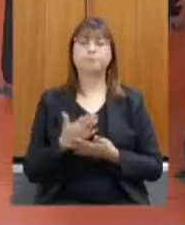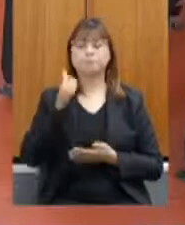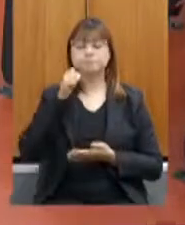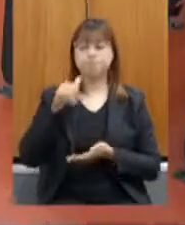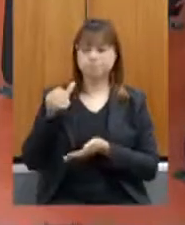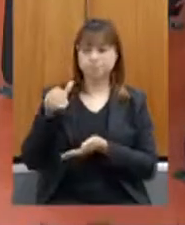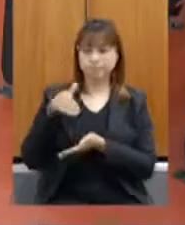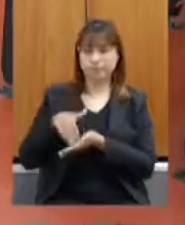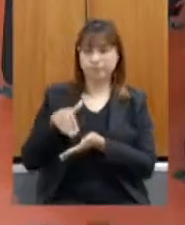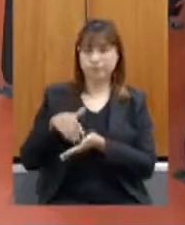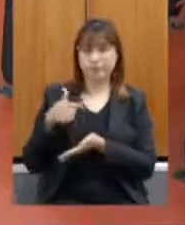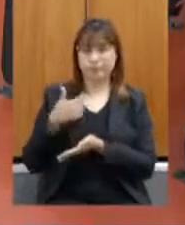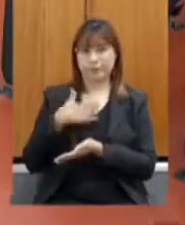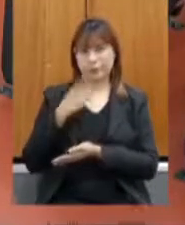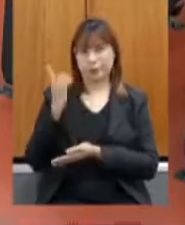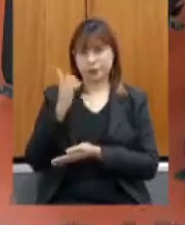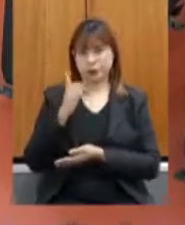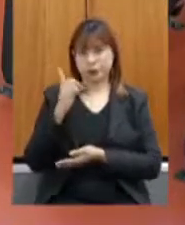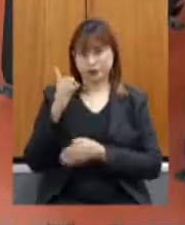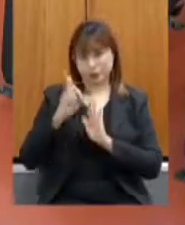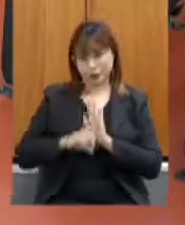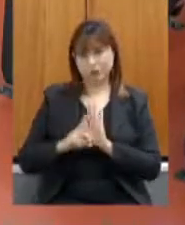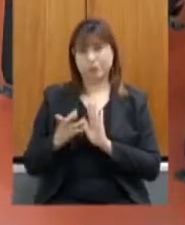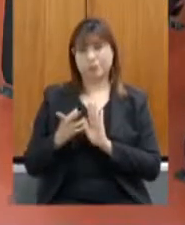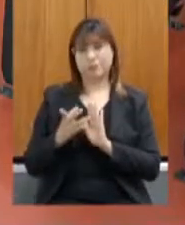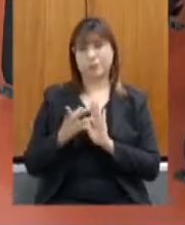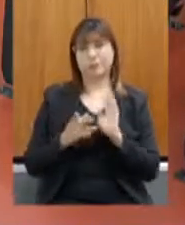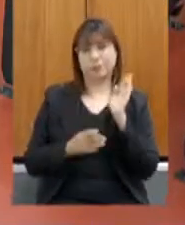complementando, eu tenho esse direito à réplica,